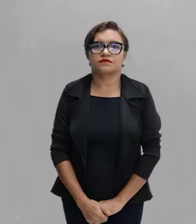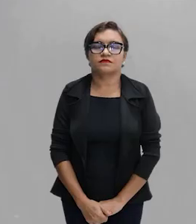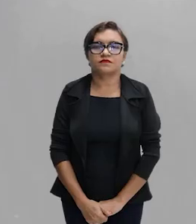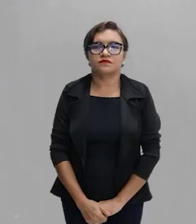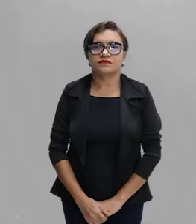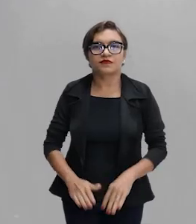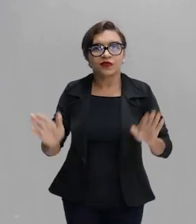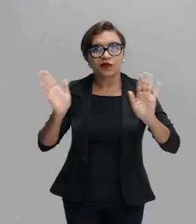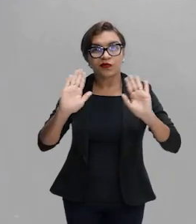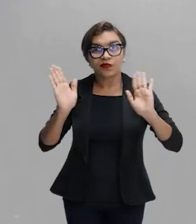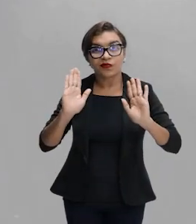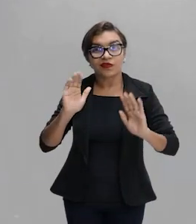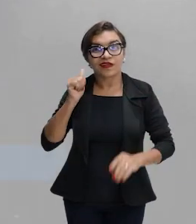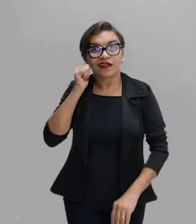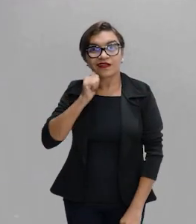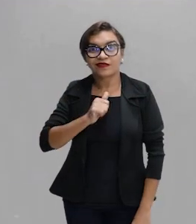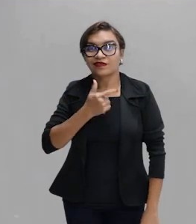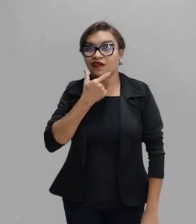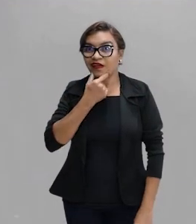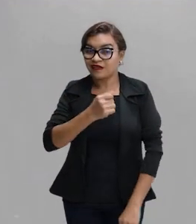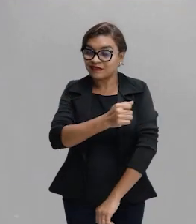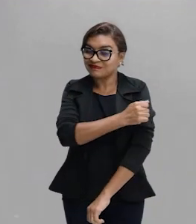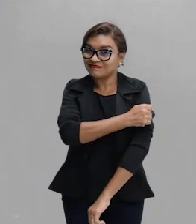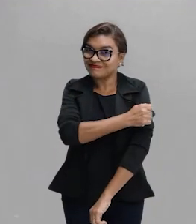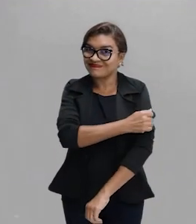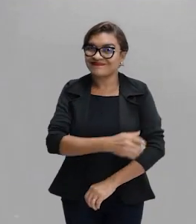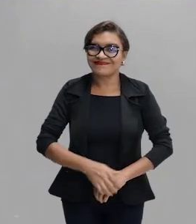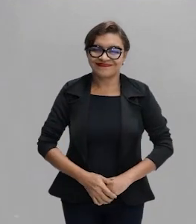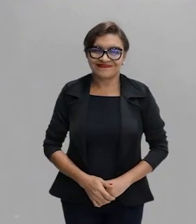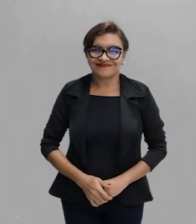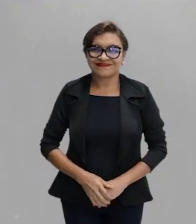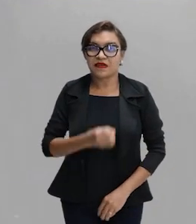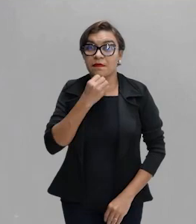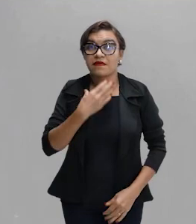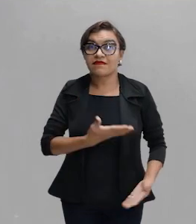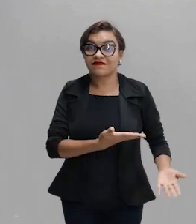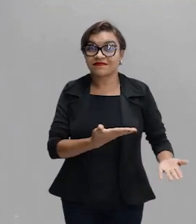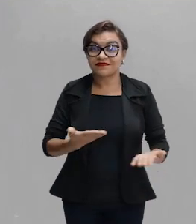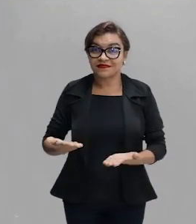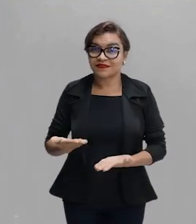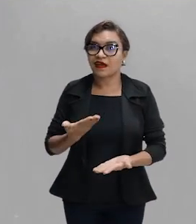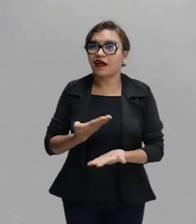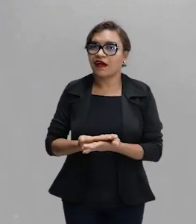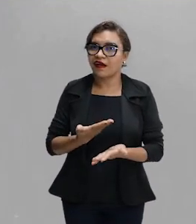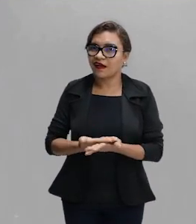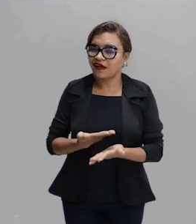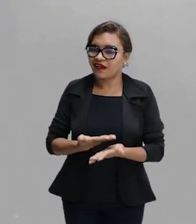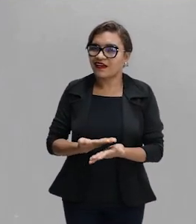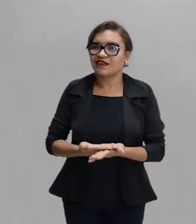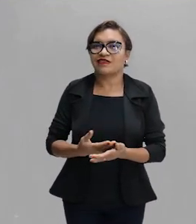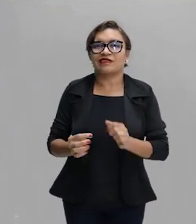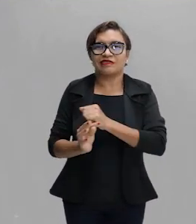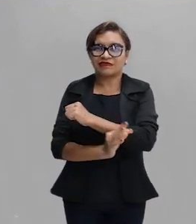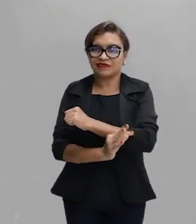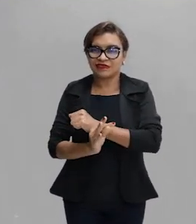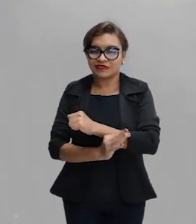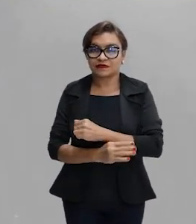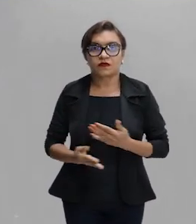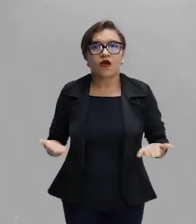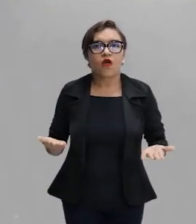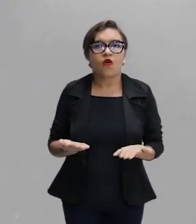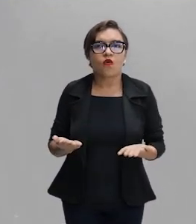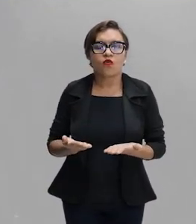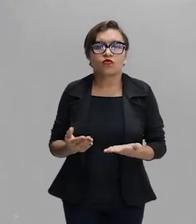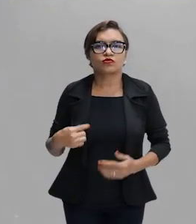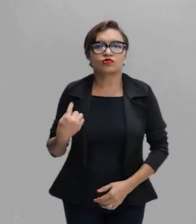Olá aluna, olá aluno, bem-vindo a mais uma aula de física. Hoje nós